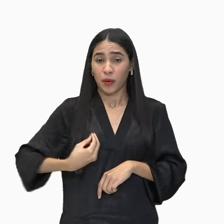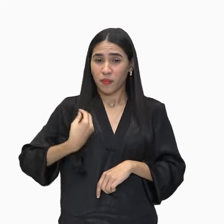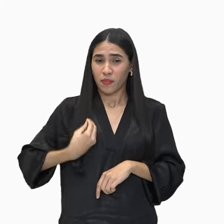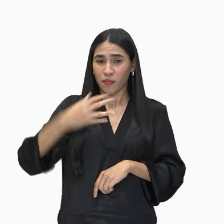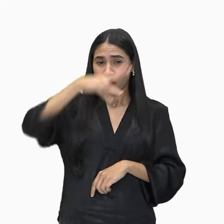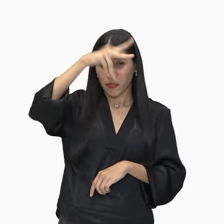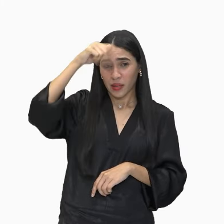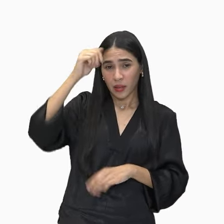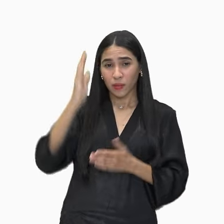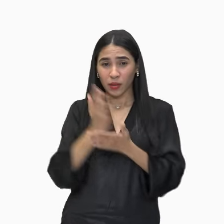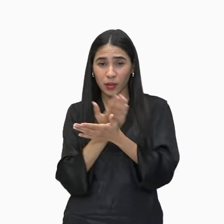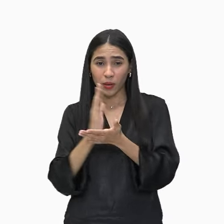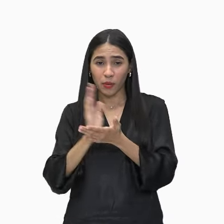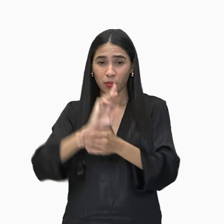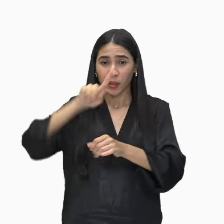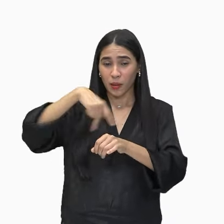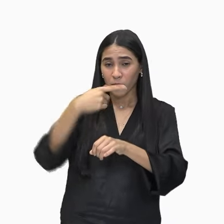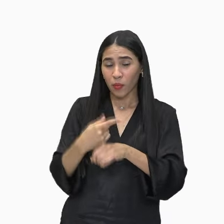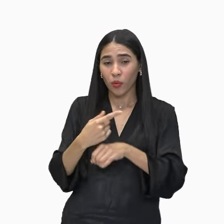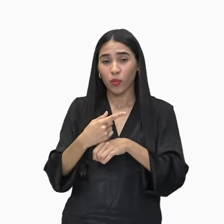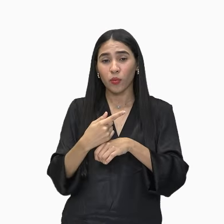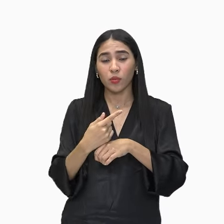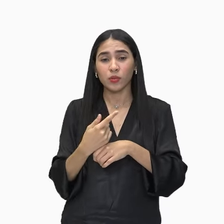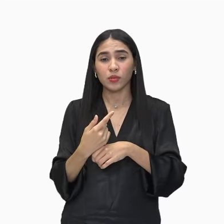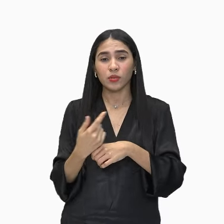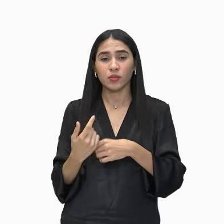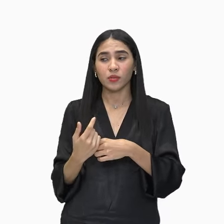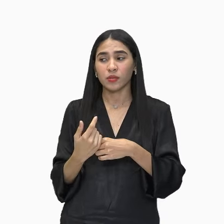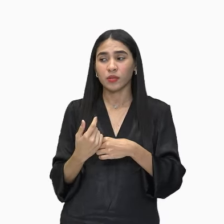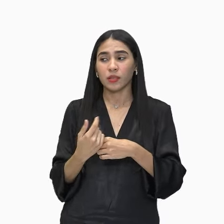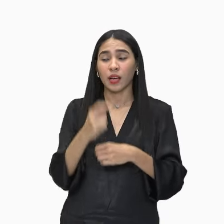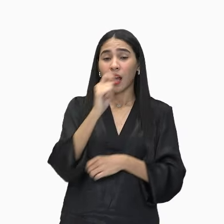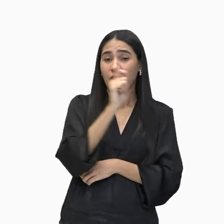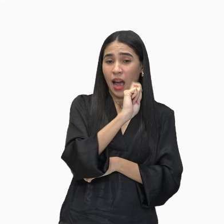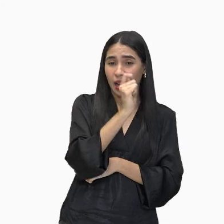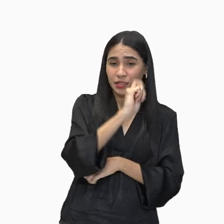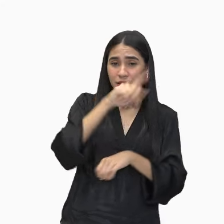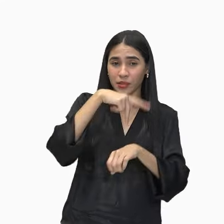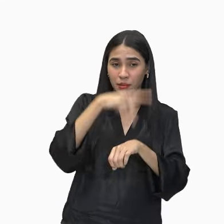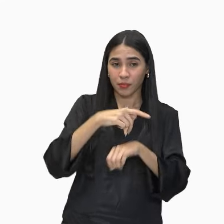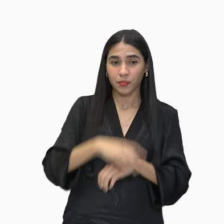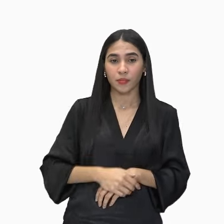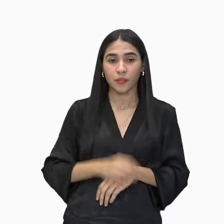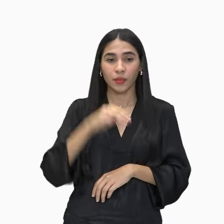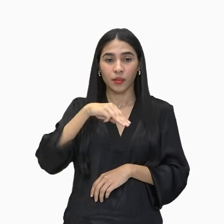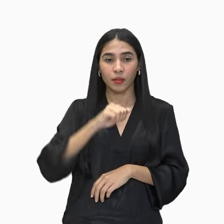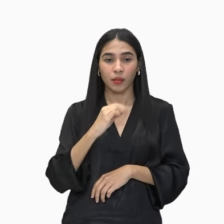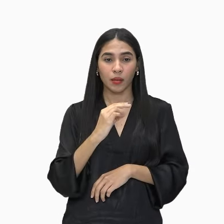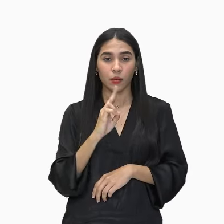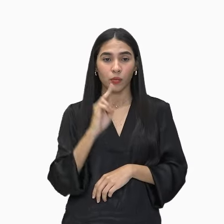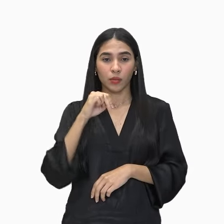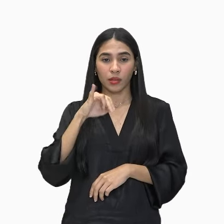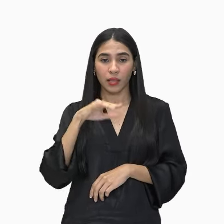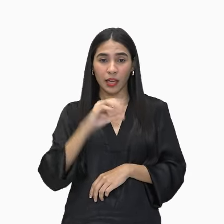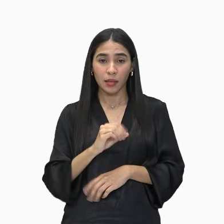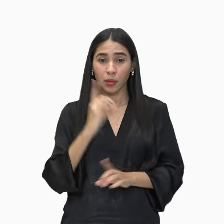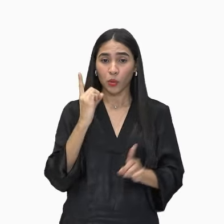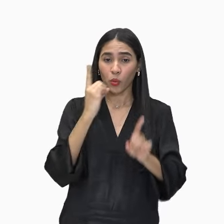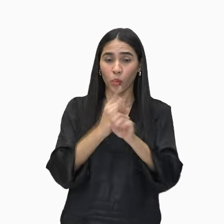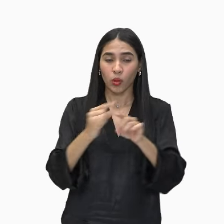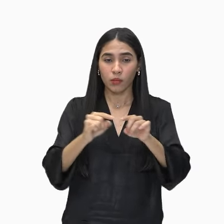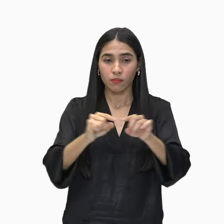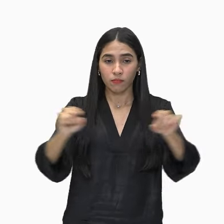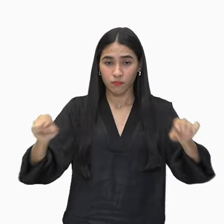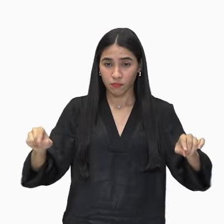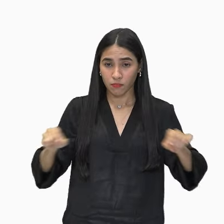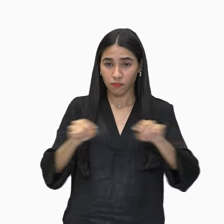algumas linhas depois ele vai aparecer na Argentina. O Macunaíma vai encontrar uma poça na qual